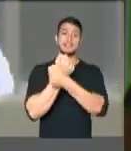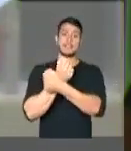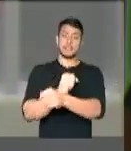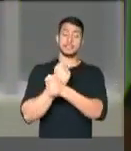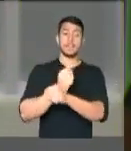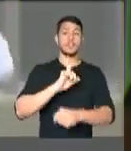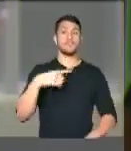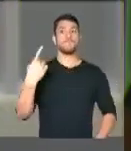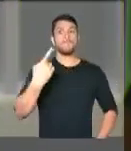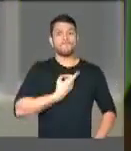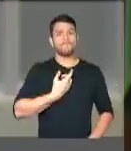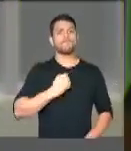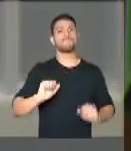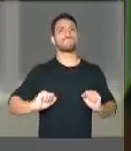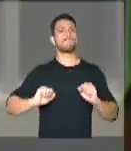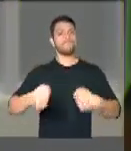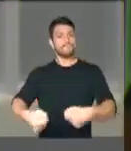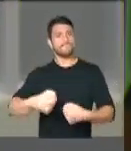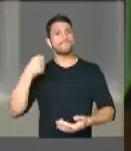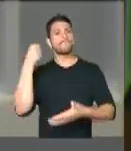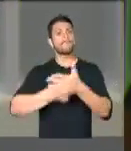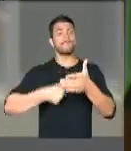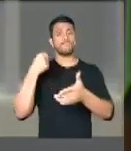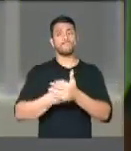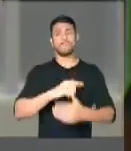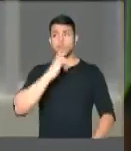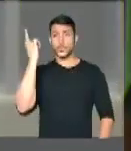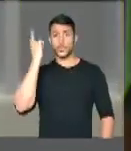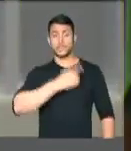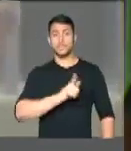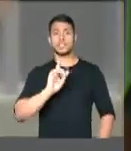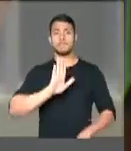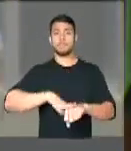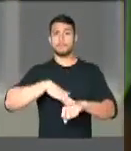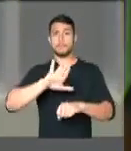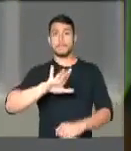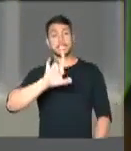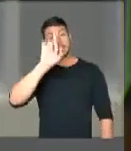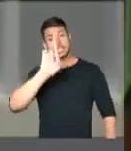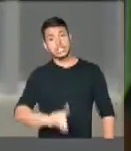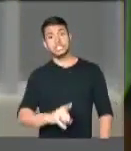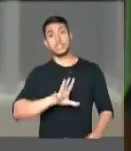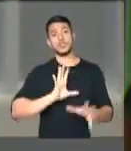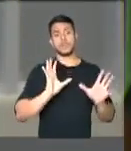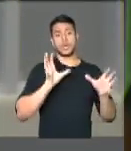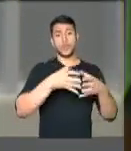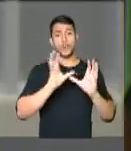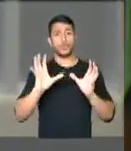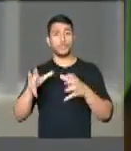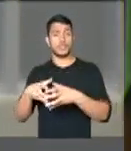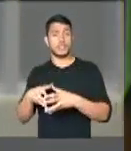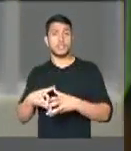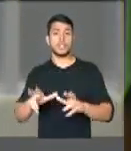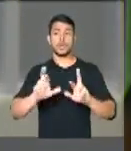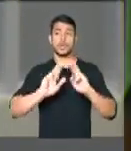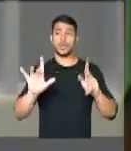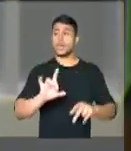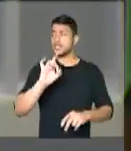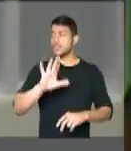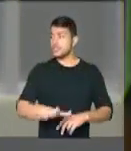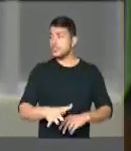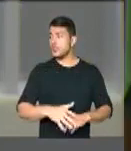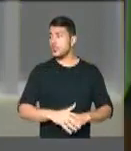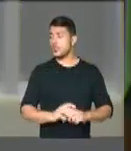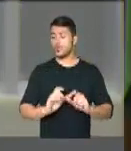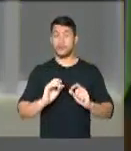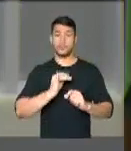temos uma luta muito grande de garantir os direitos dessas comunidades, não só a titulação,